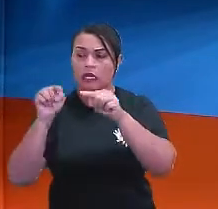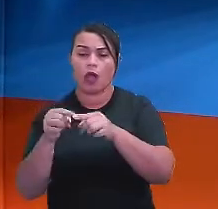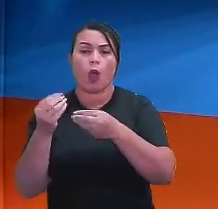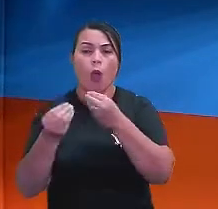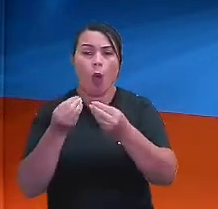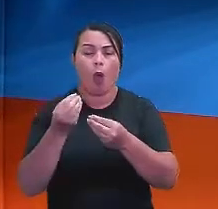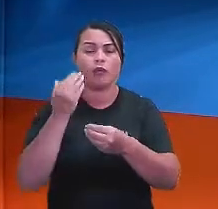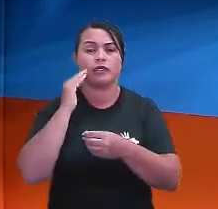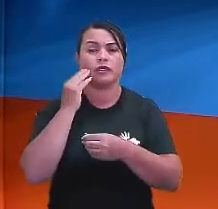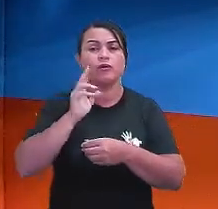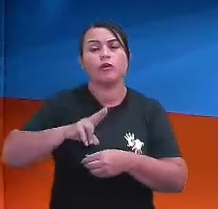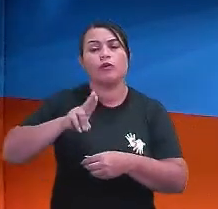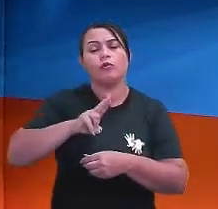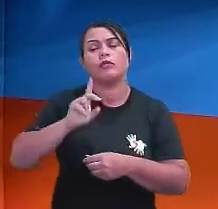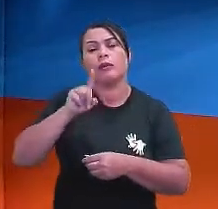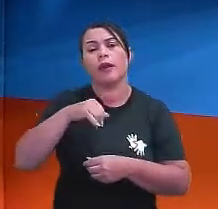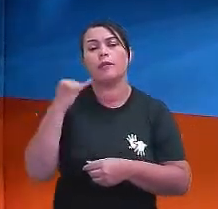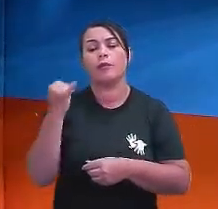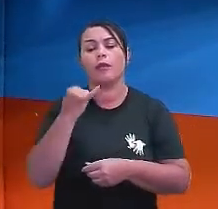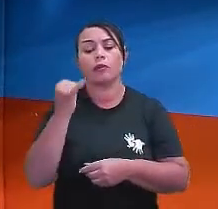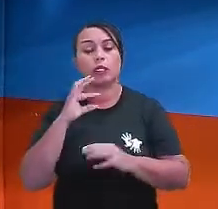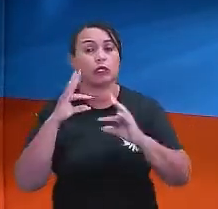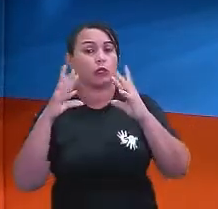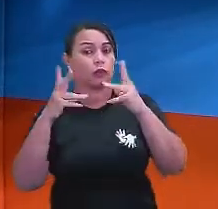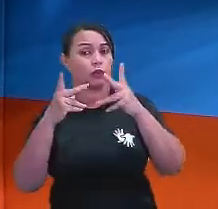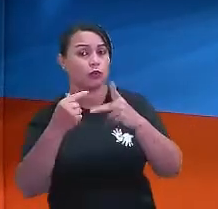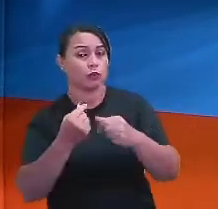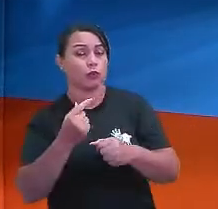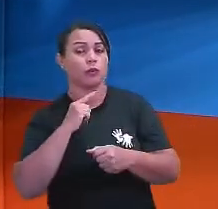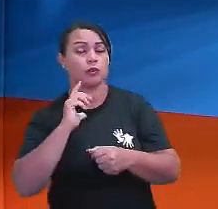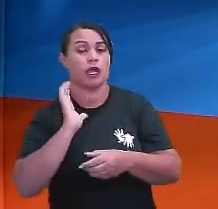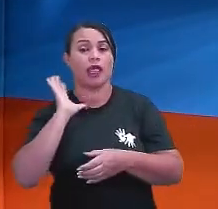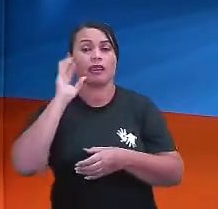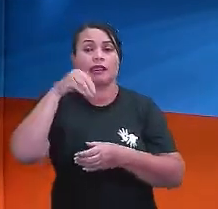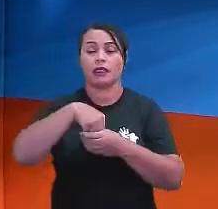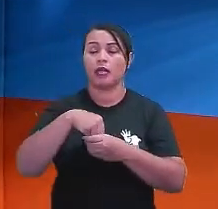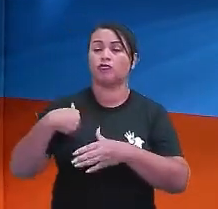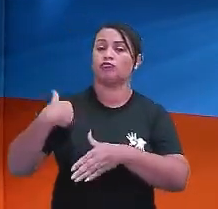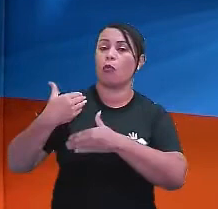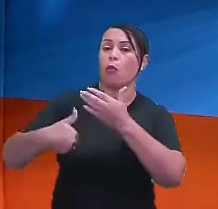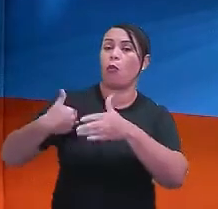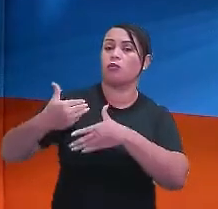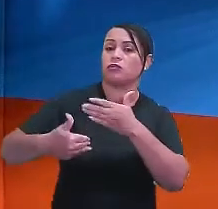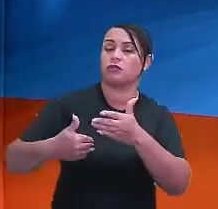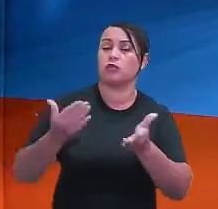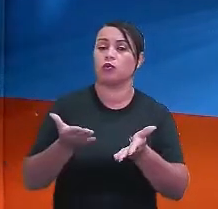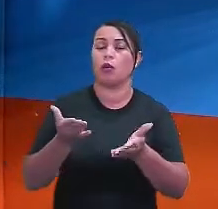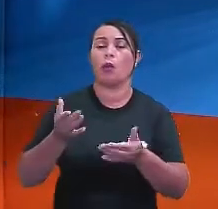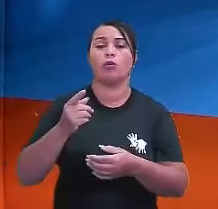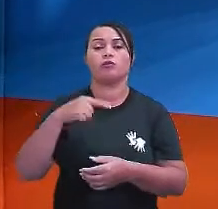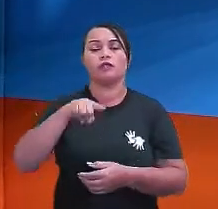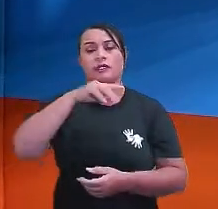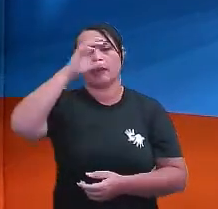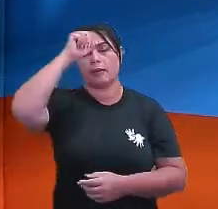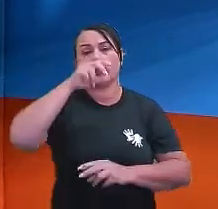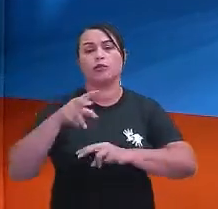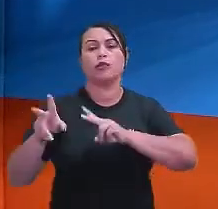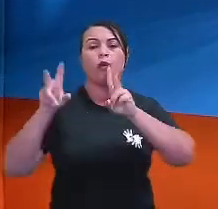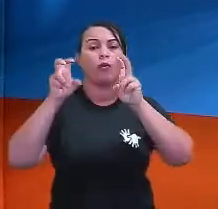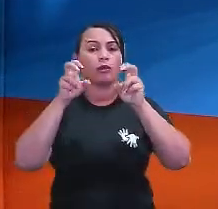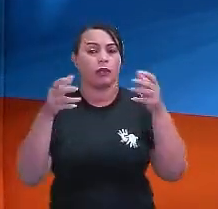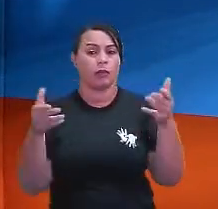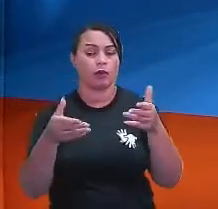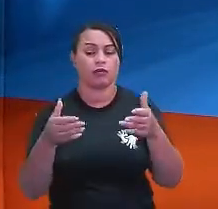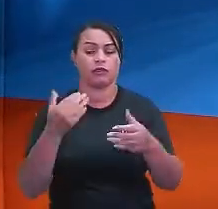a semelhança. Então, é importante. Tudo isso se encaixa dentro desse processo que a gente está hoje trabalhando, desse tema que a gente está